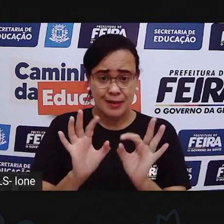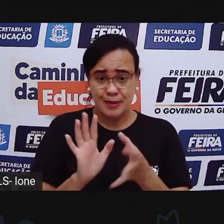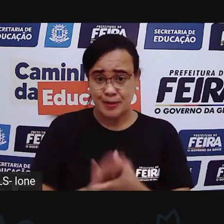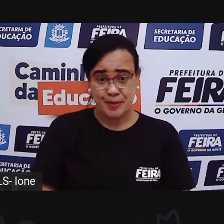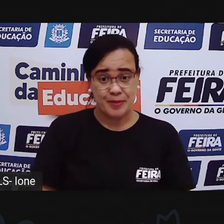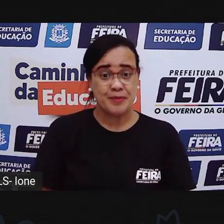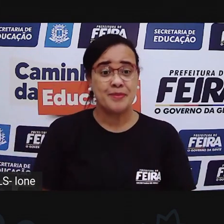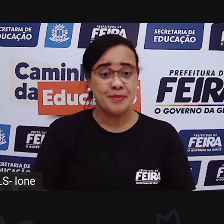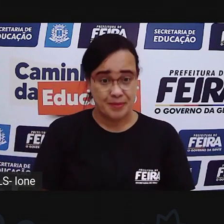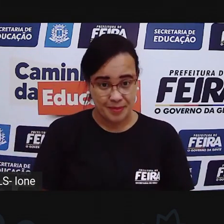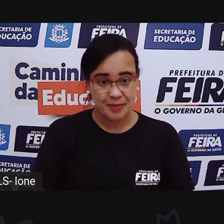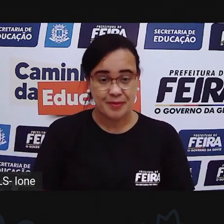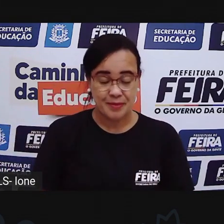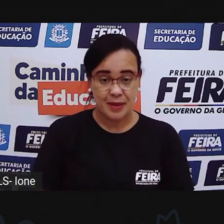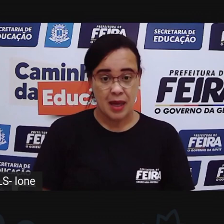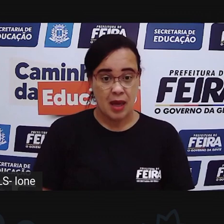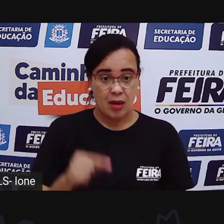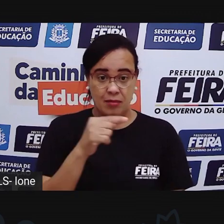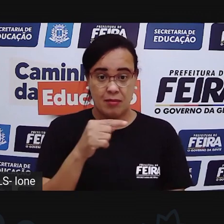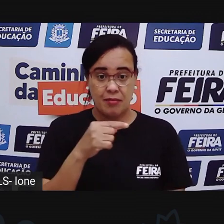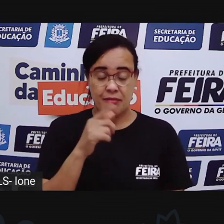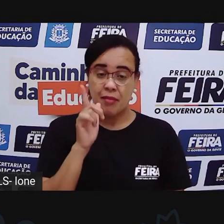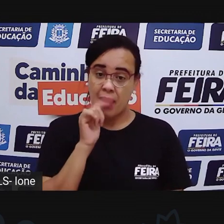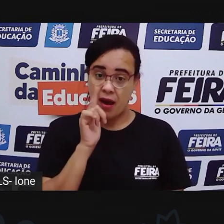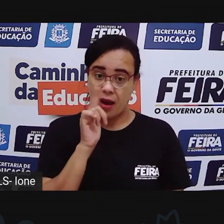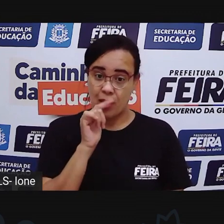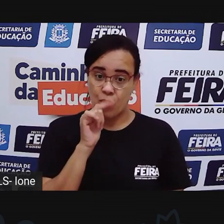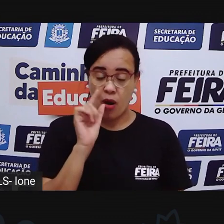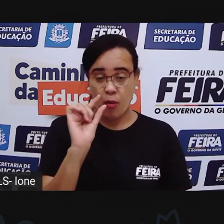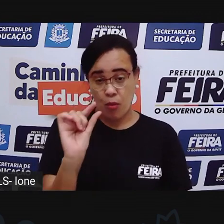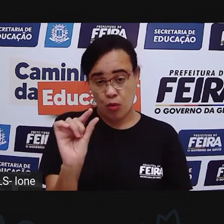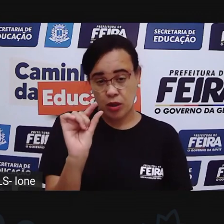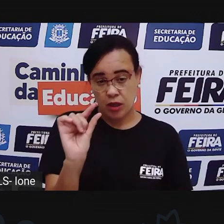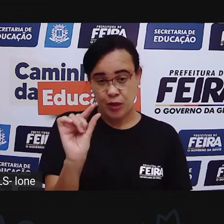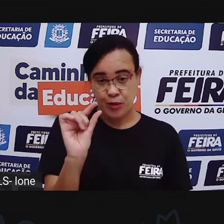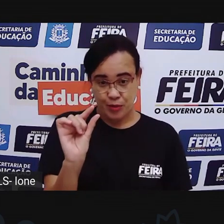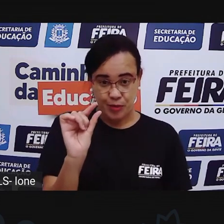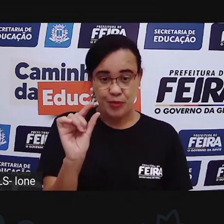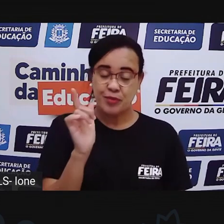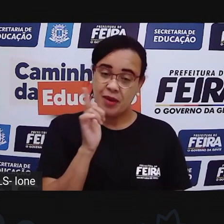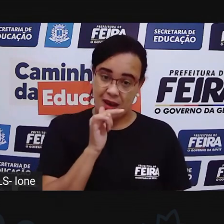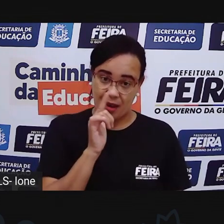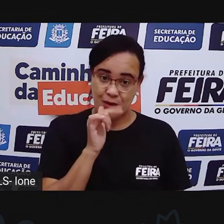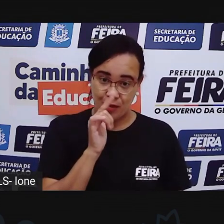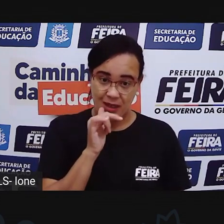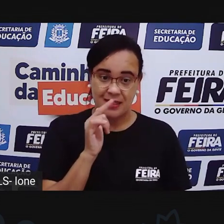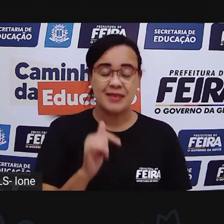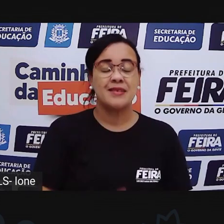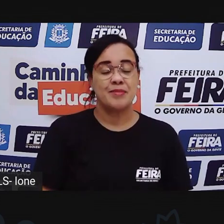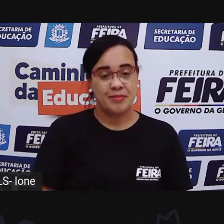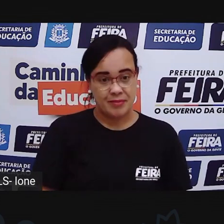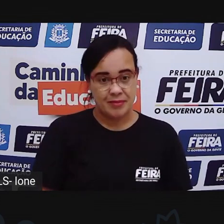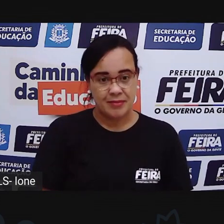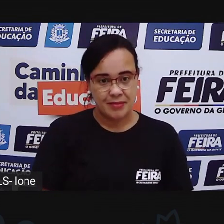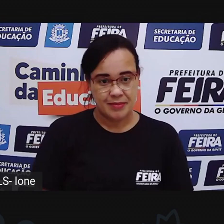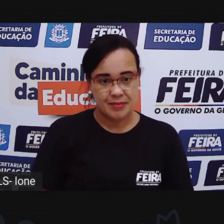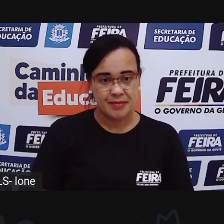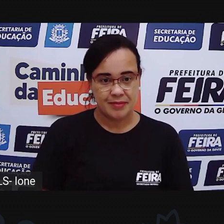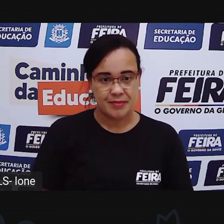E aí nós colocamos um pouquinho de água no copinho que sobrou, na base. A coloca um pouquinho de água.